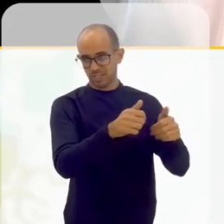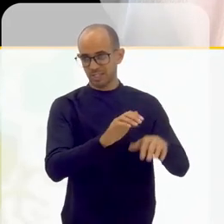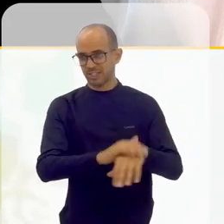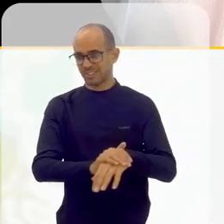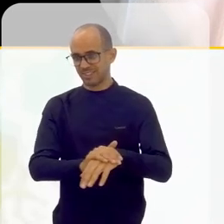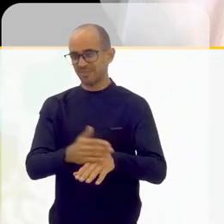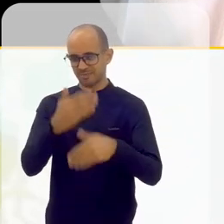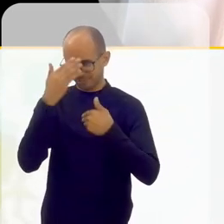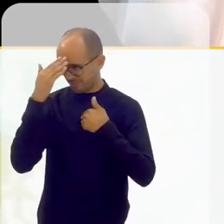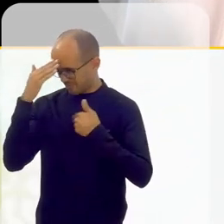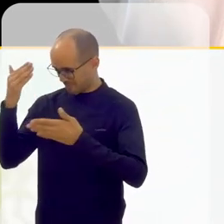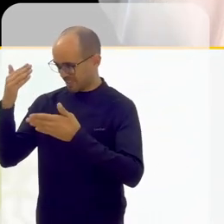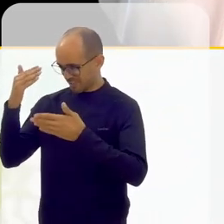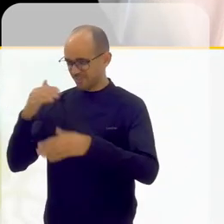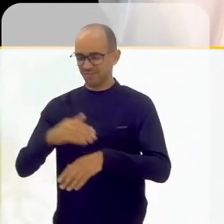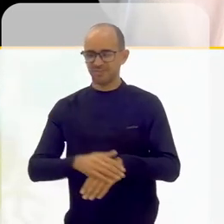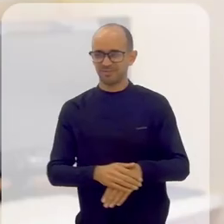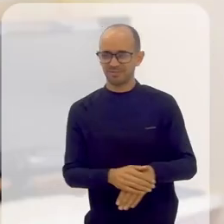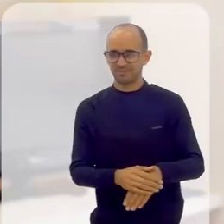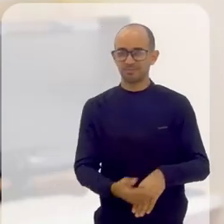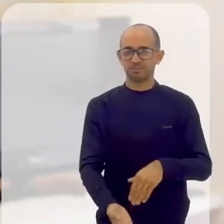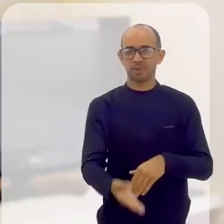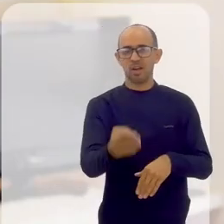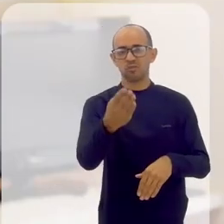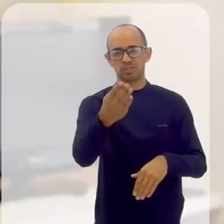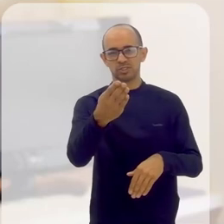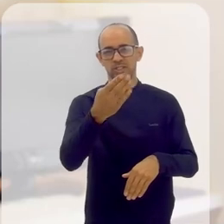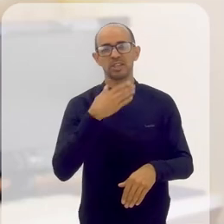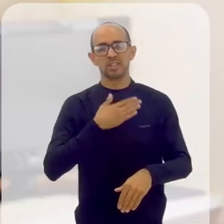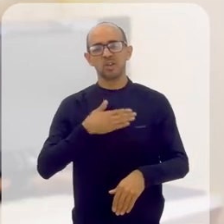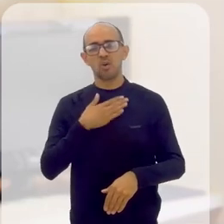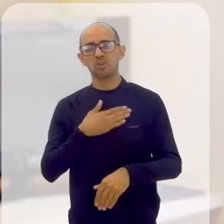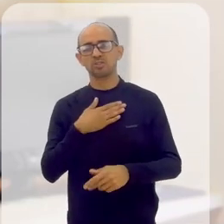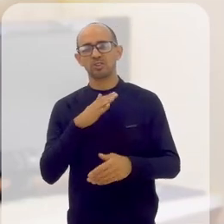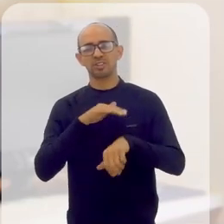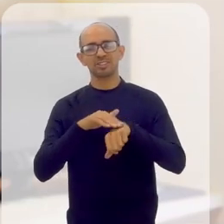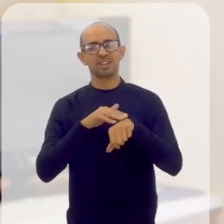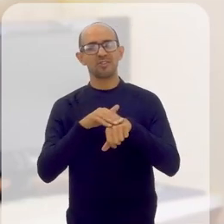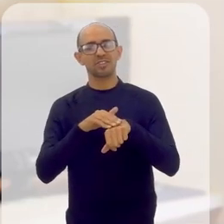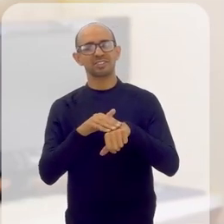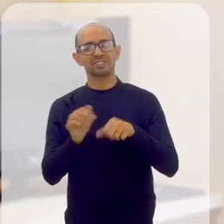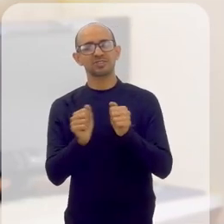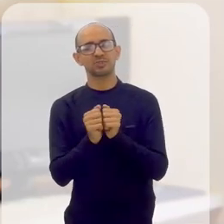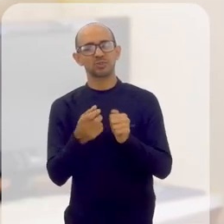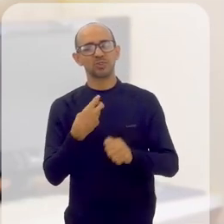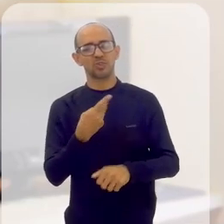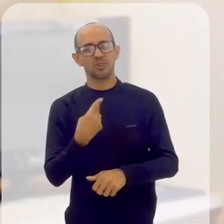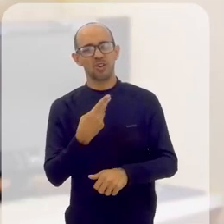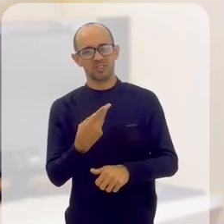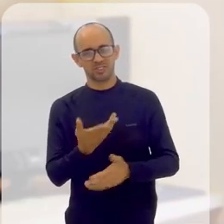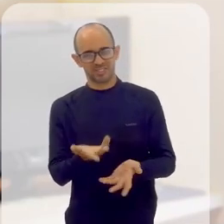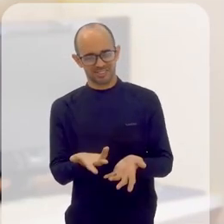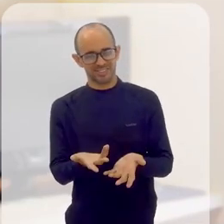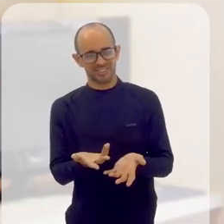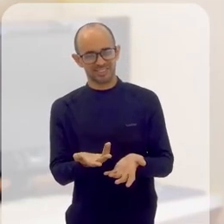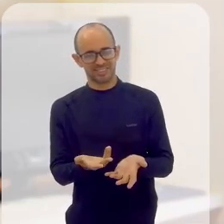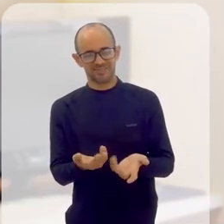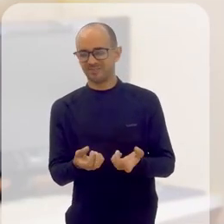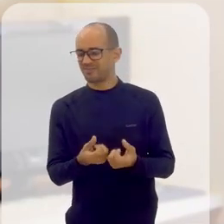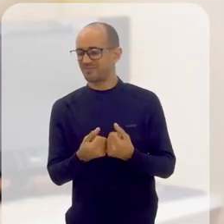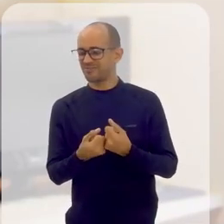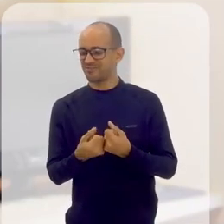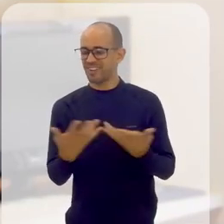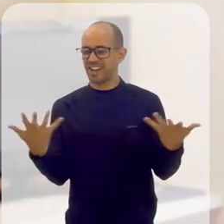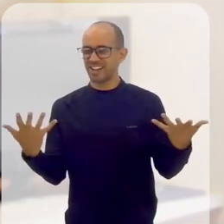Ótimo, obrigado. E para você que curtiu essa conversa com a gente, uma enxurrada de energias